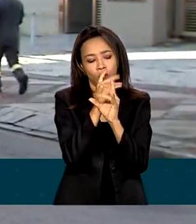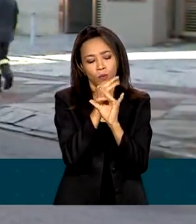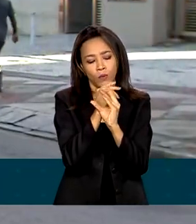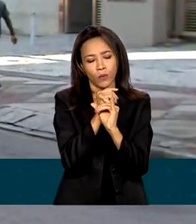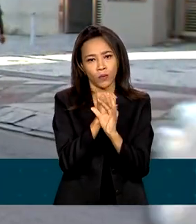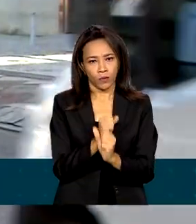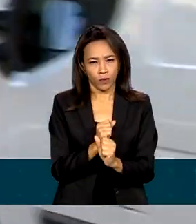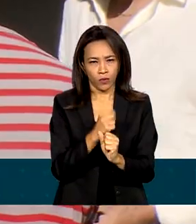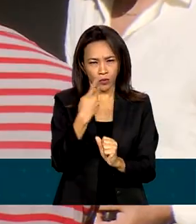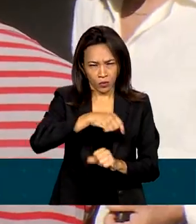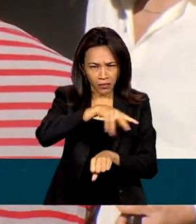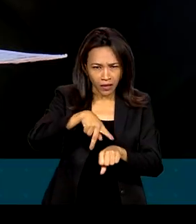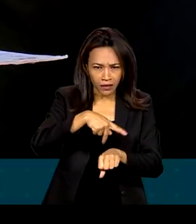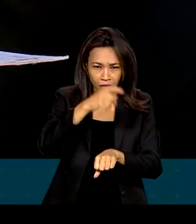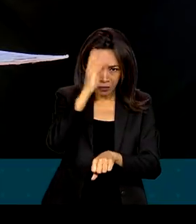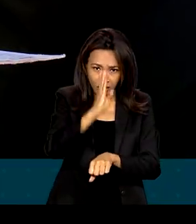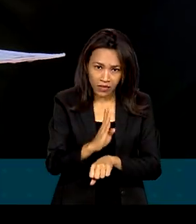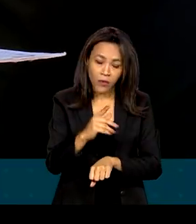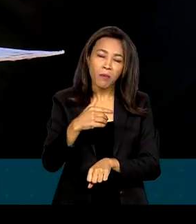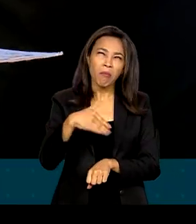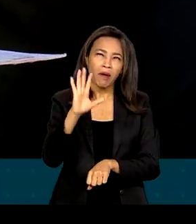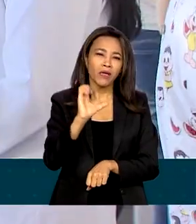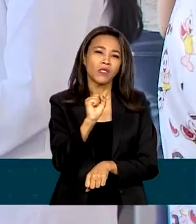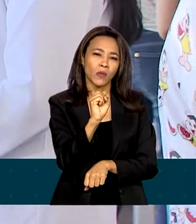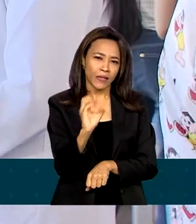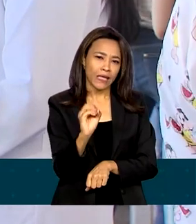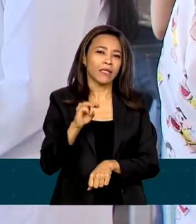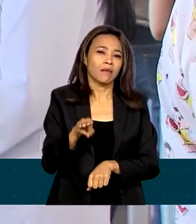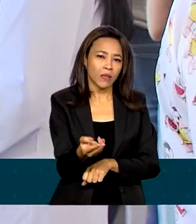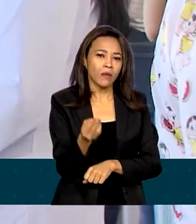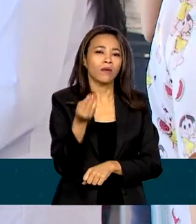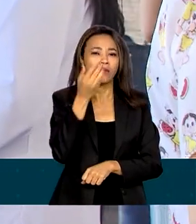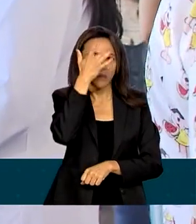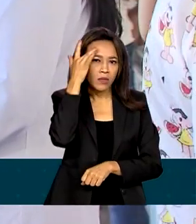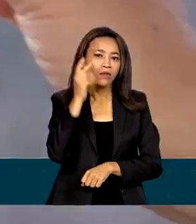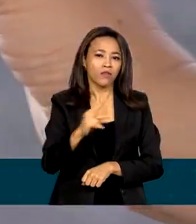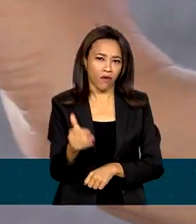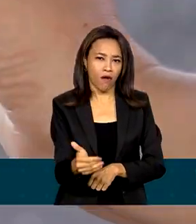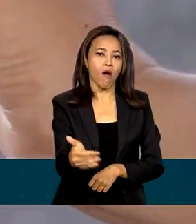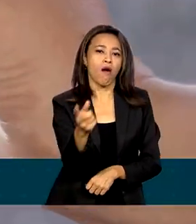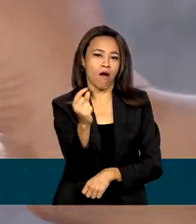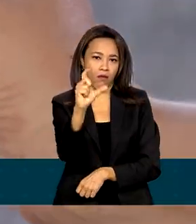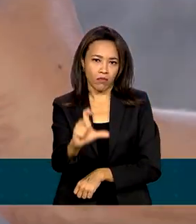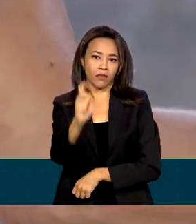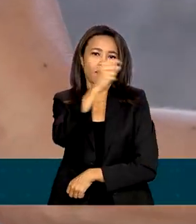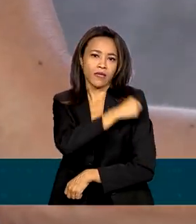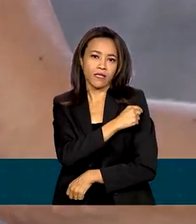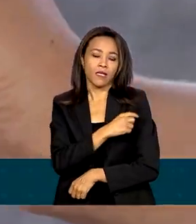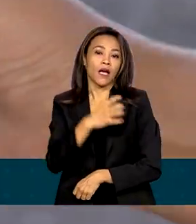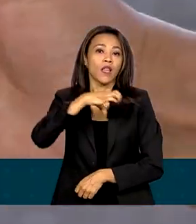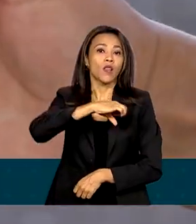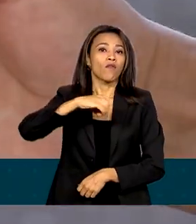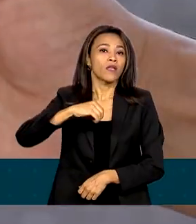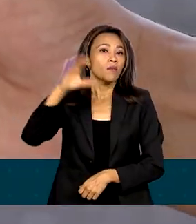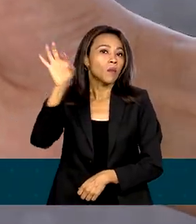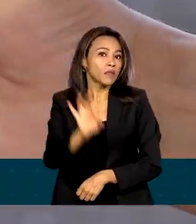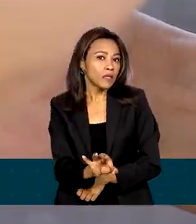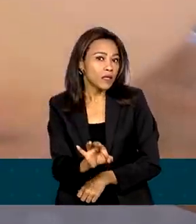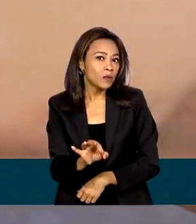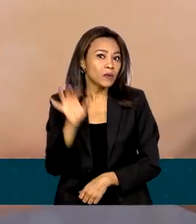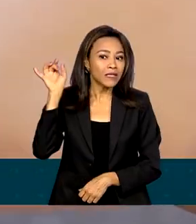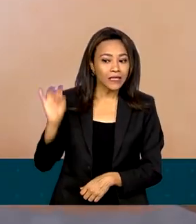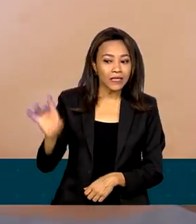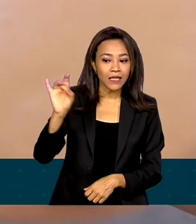há mais de 80 milhões de pessoas que devem se vacinar contra a gripe e a meta é vacinar pelo menos 90% de